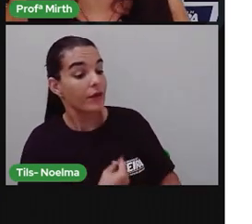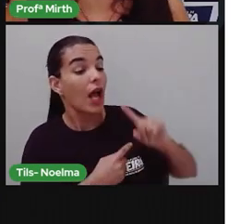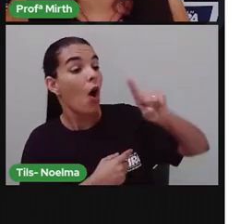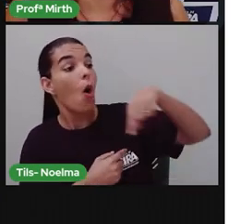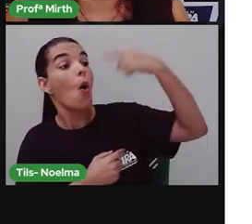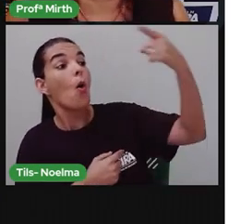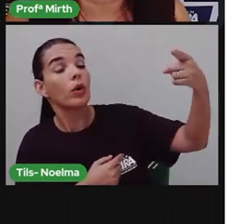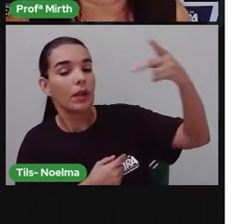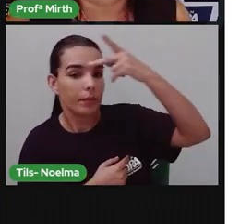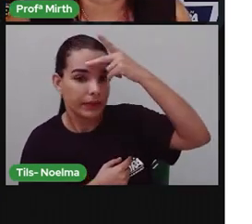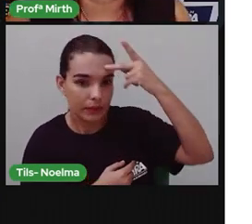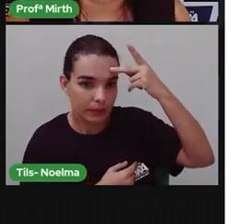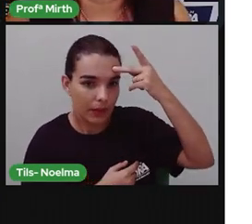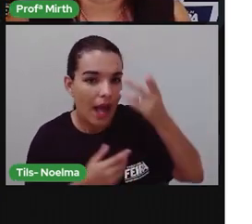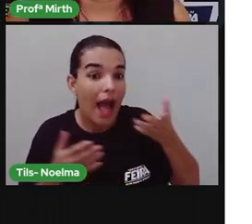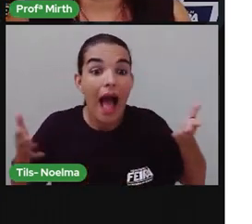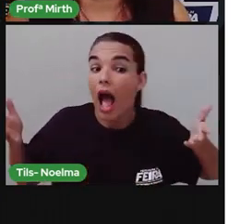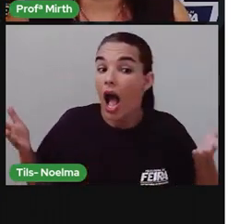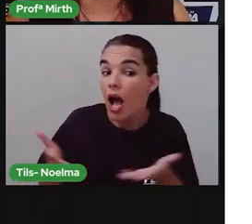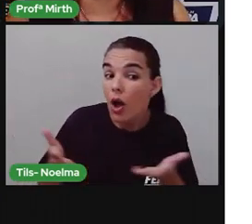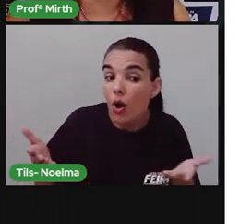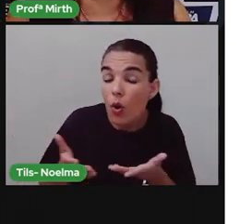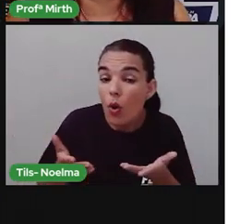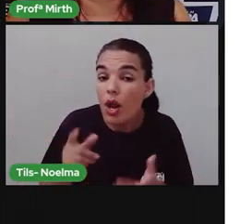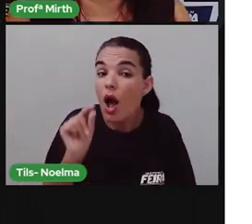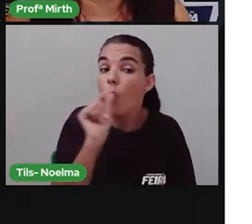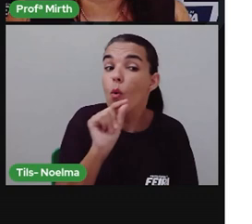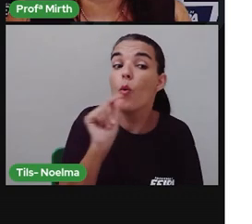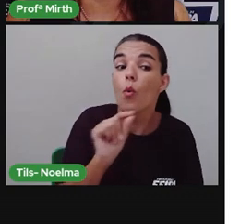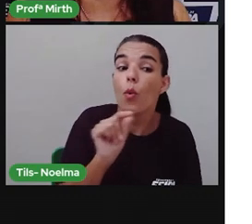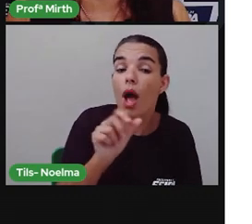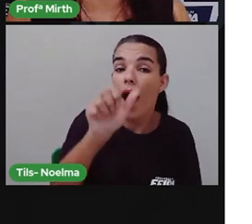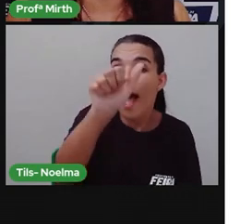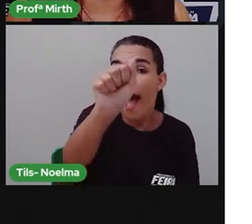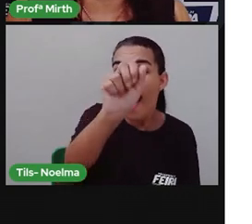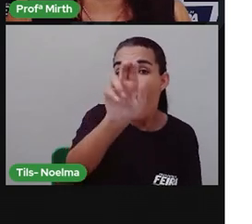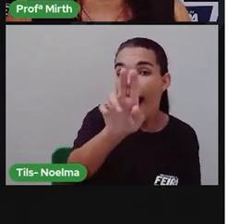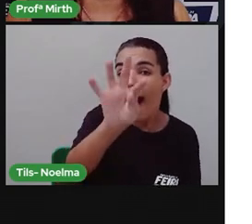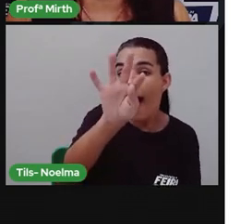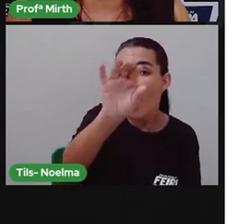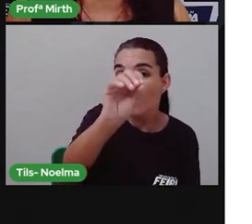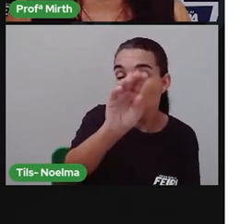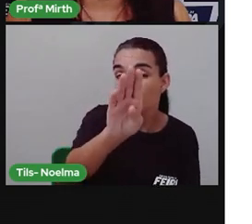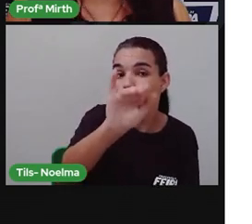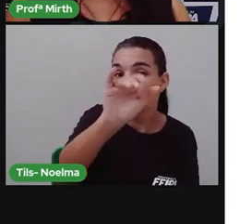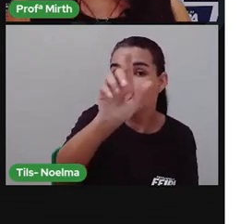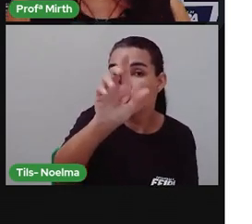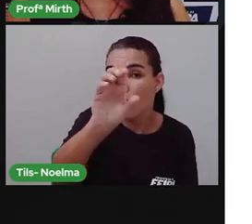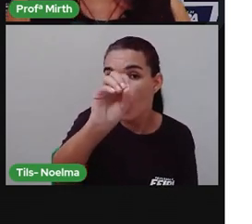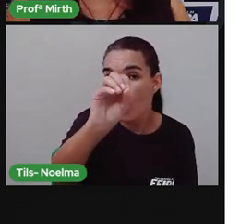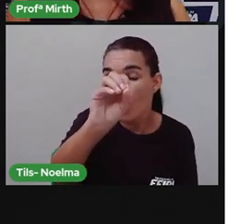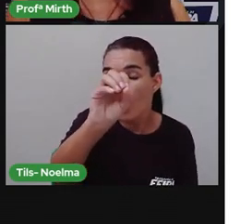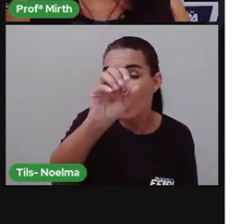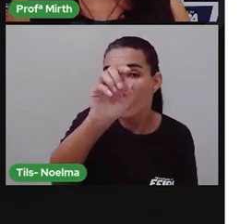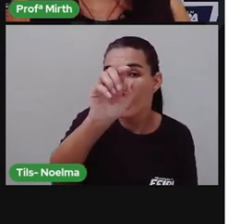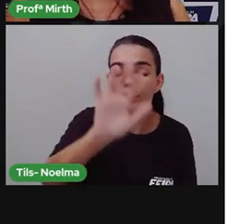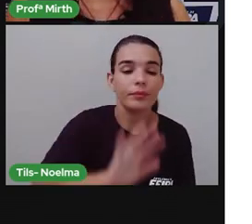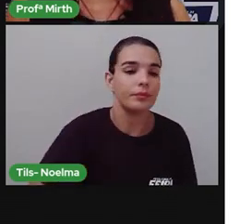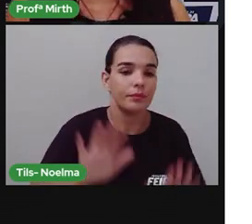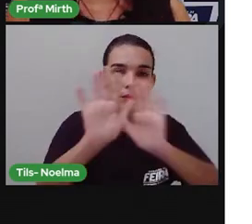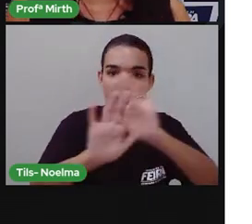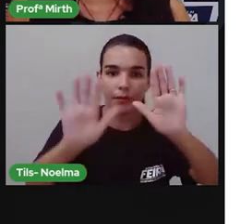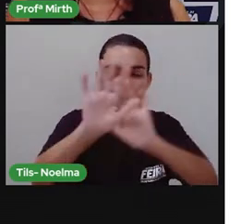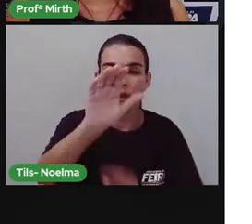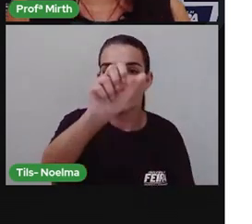a autobiografia? O que é a autobiografia? A autobiografia,